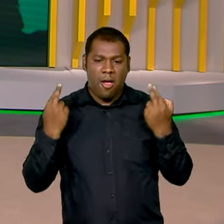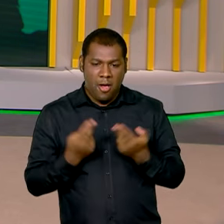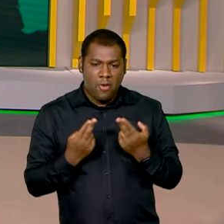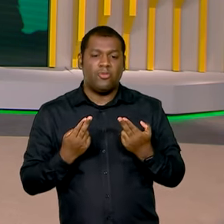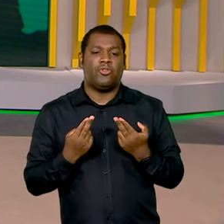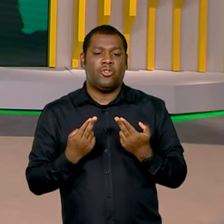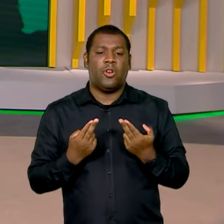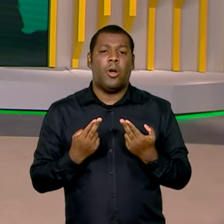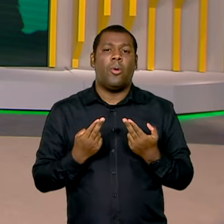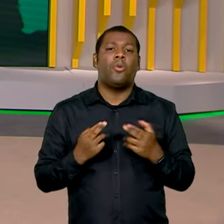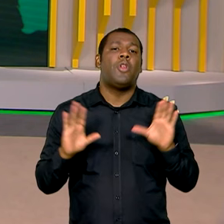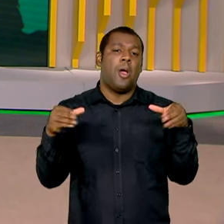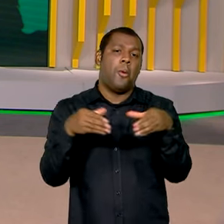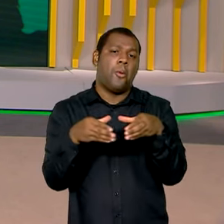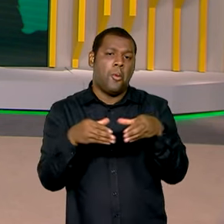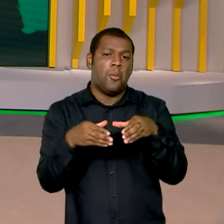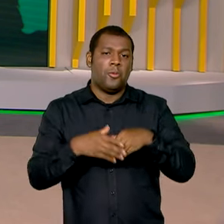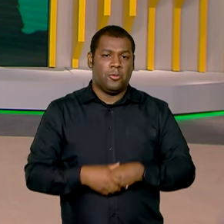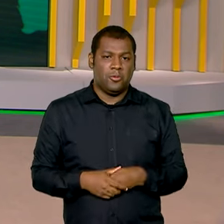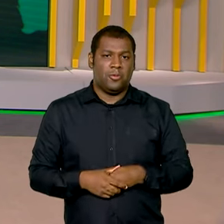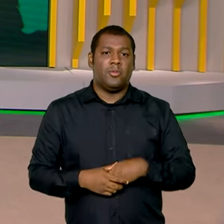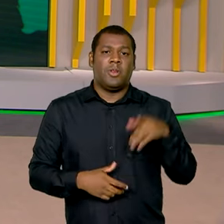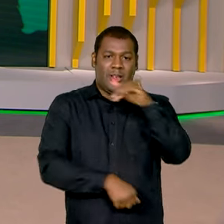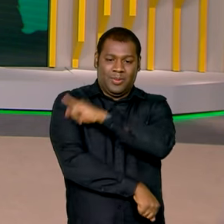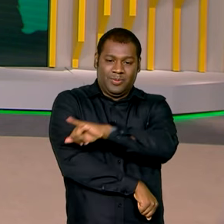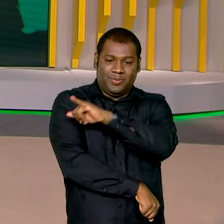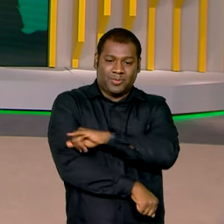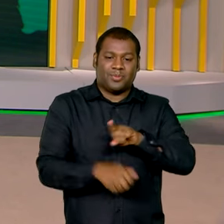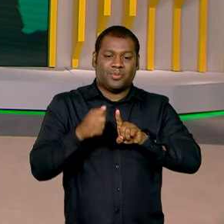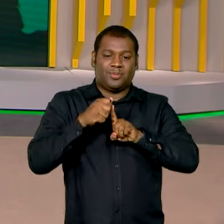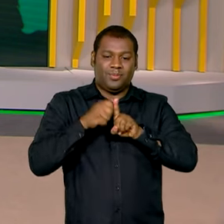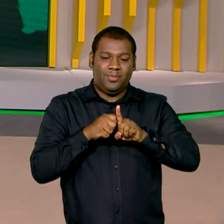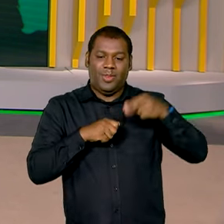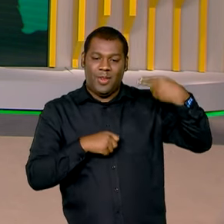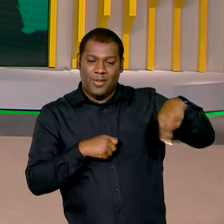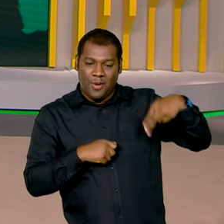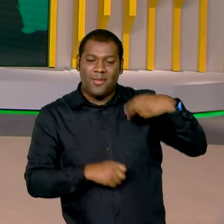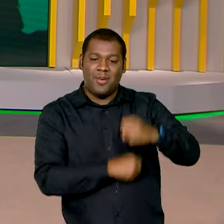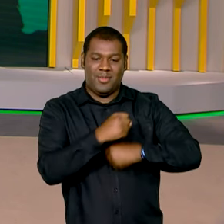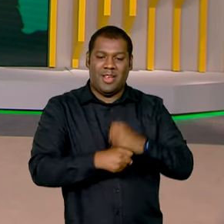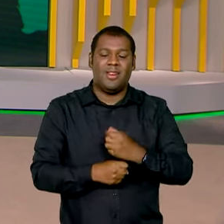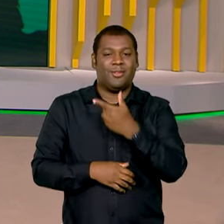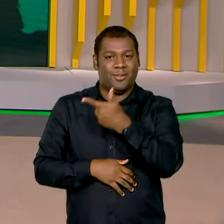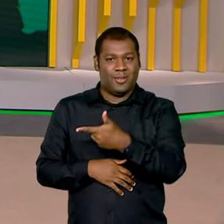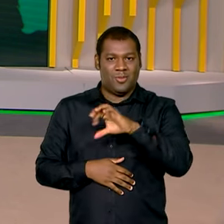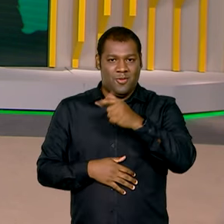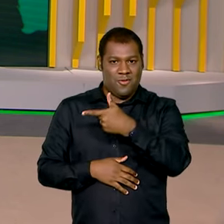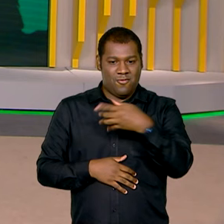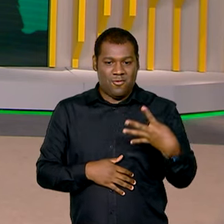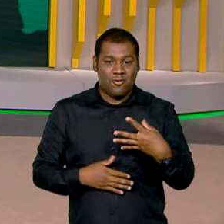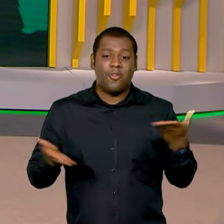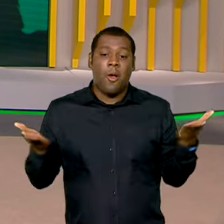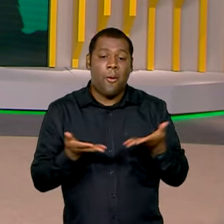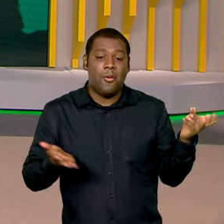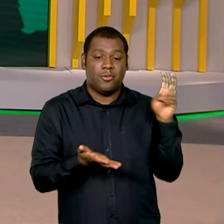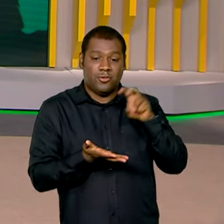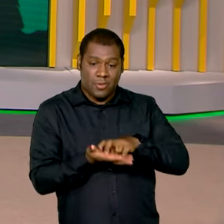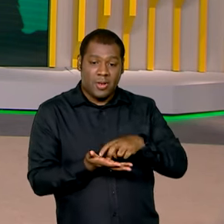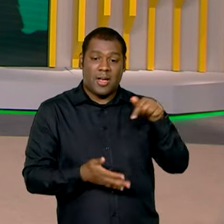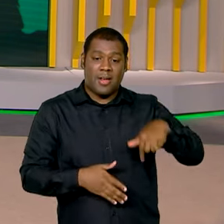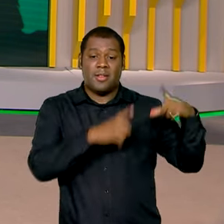para a reunião de cúpula que acontecerá no Rio de Janeiro no mês de novembro deste ano. Hoje pela manhã, aqui em Brasília,